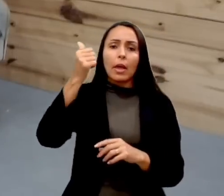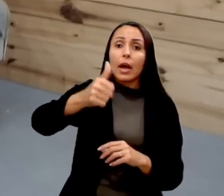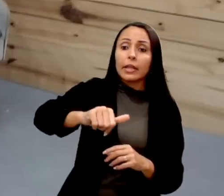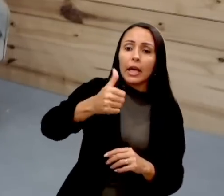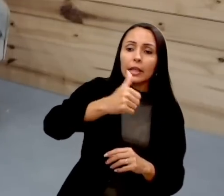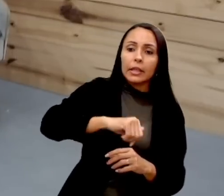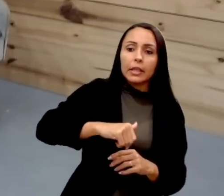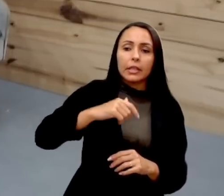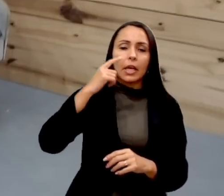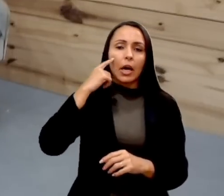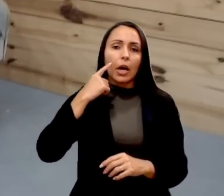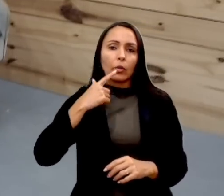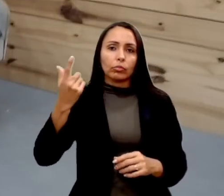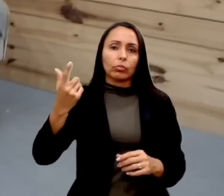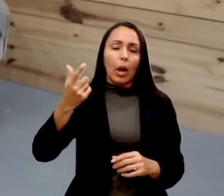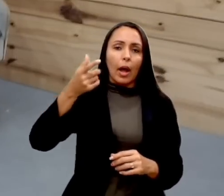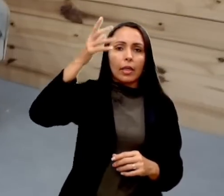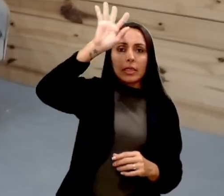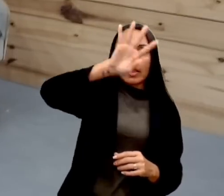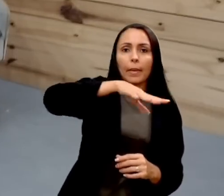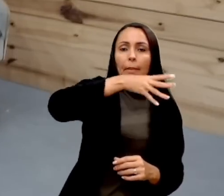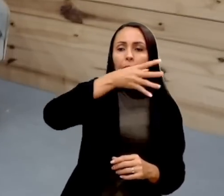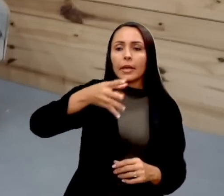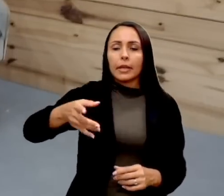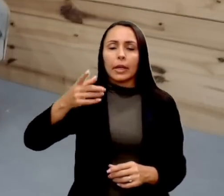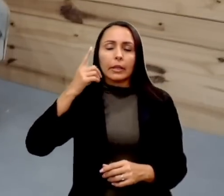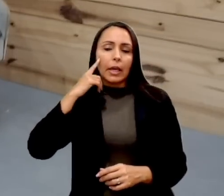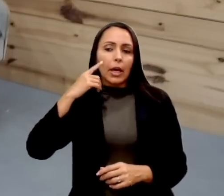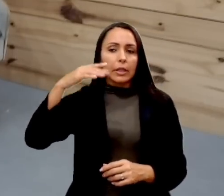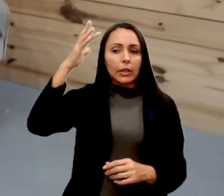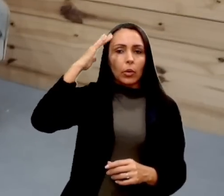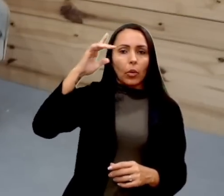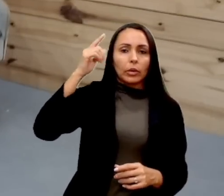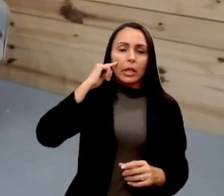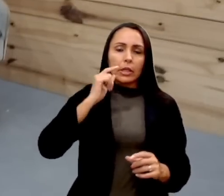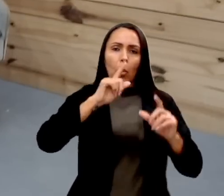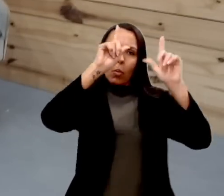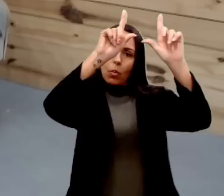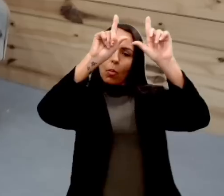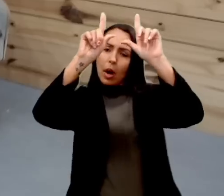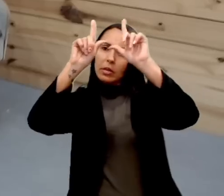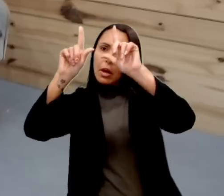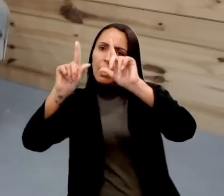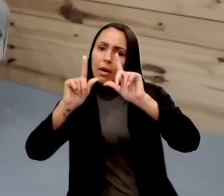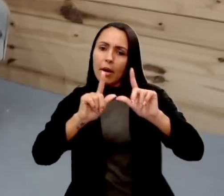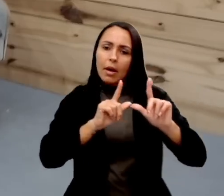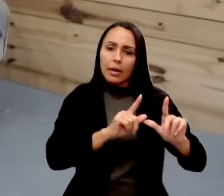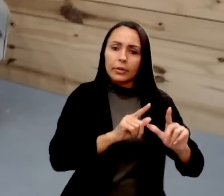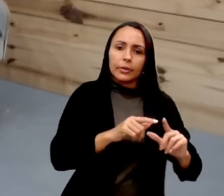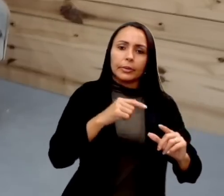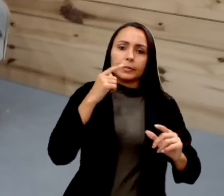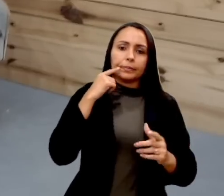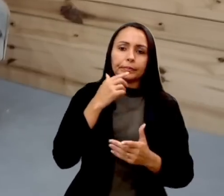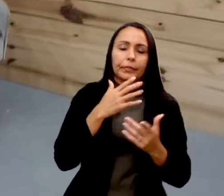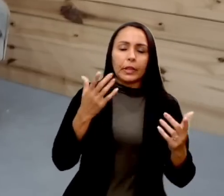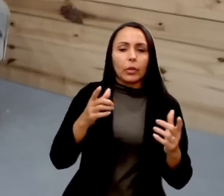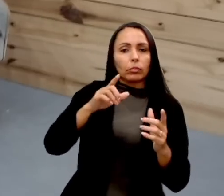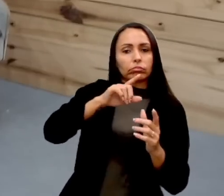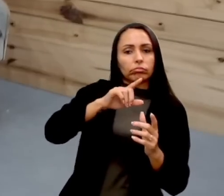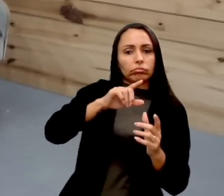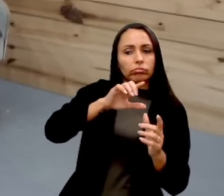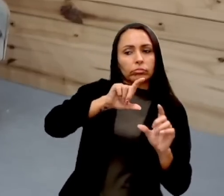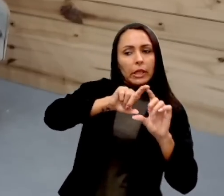organogramas de uma forma teórica, que são enquadrados, e essa estrutura verticalizada de cima para baixo, de lado